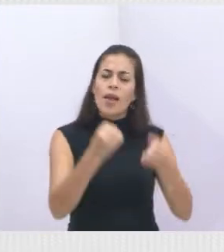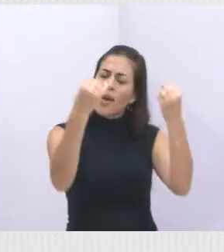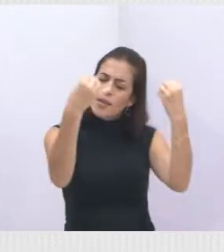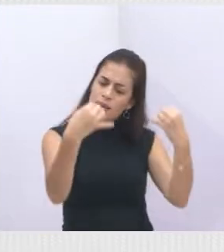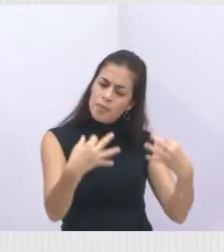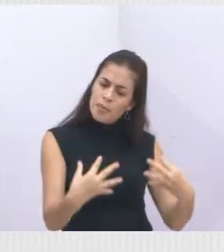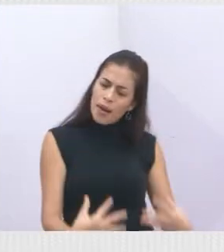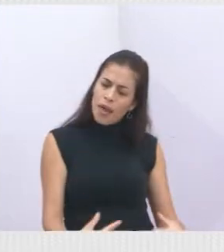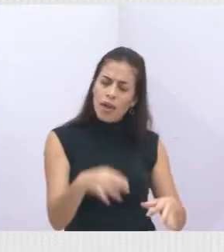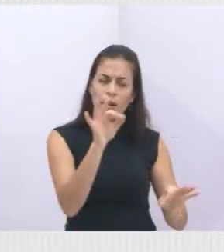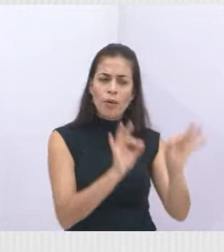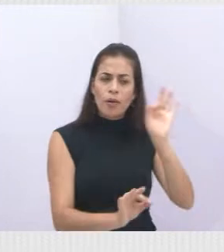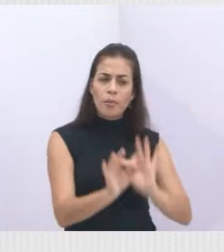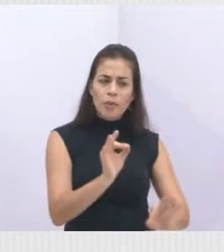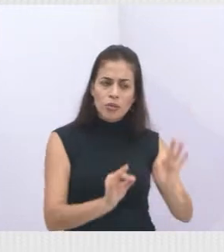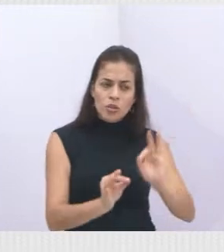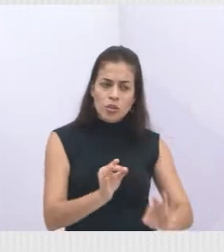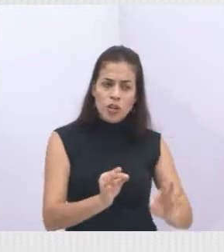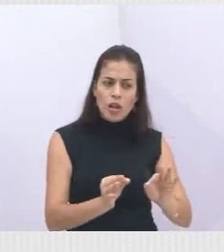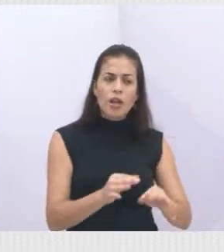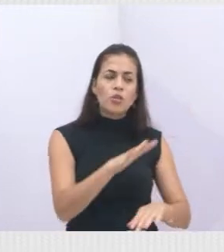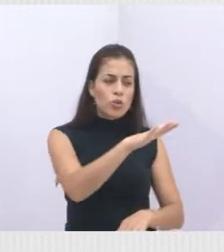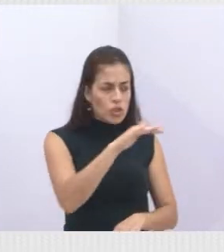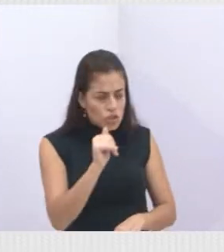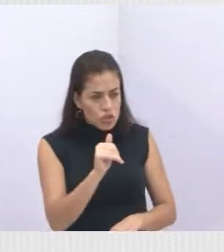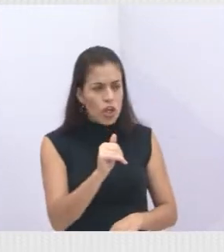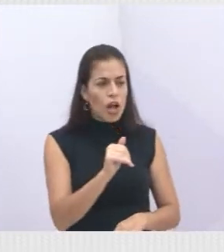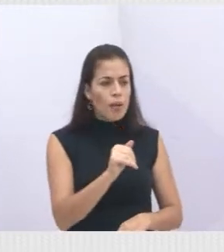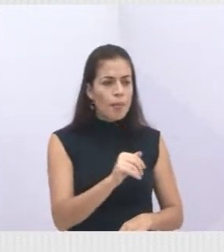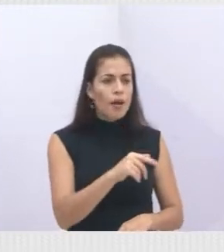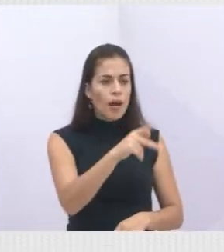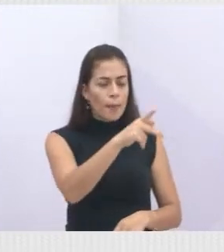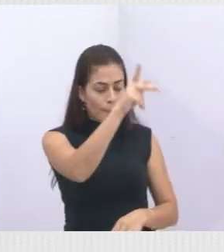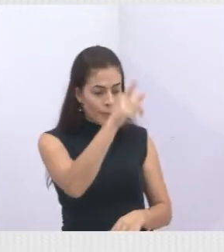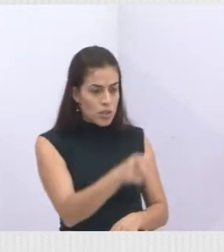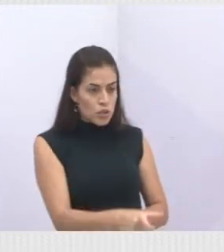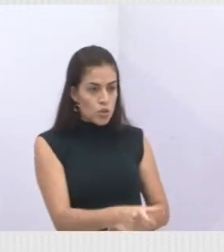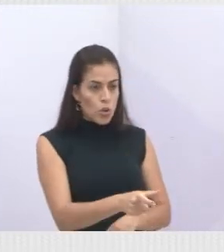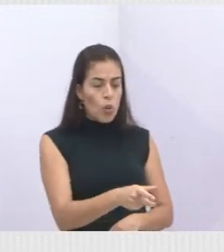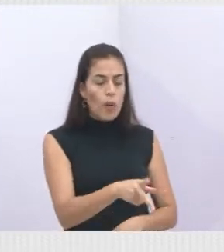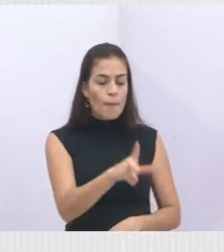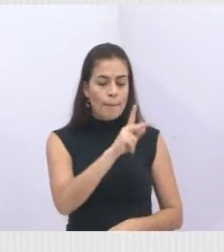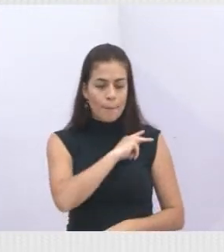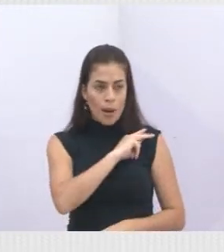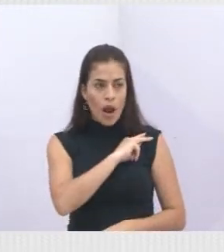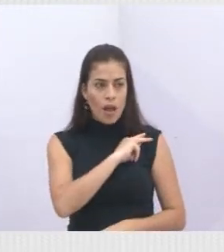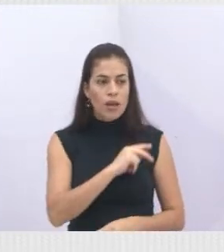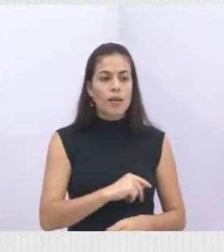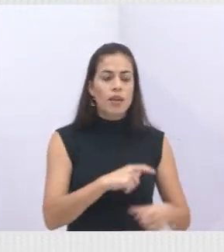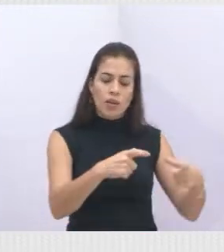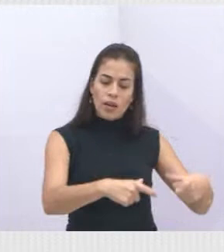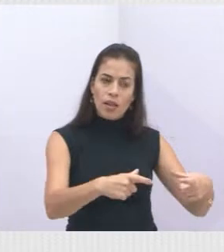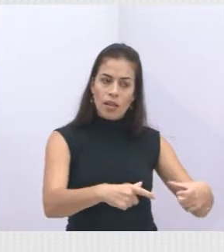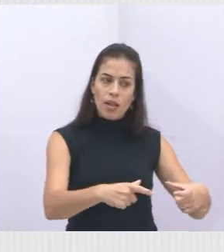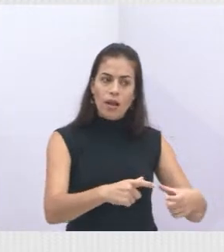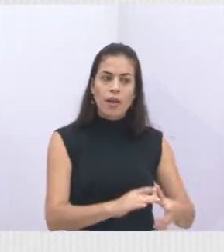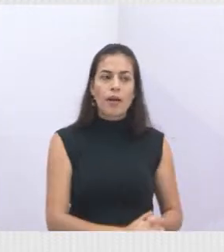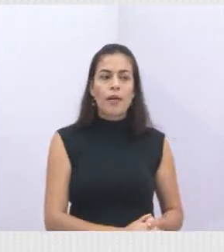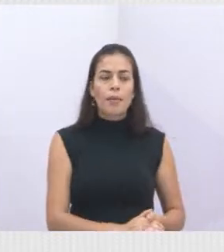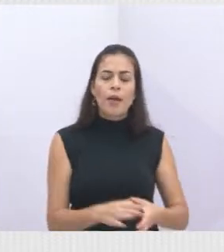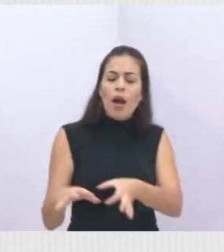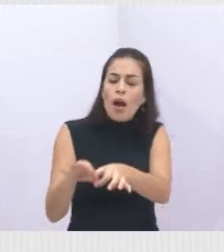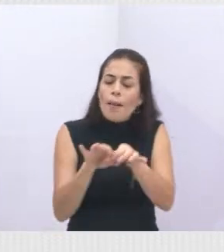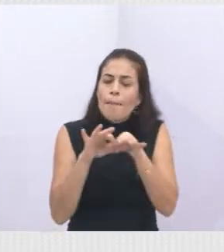para essa consciência e até mesmo para a gente ter aí uma parceria,